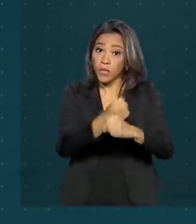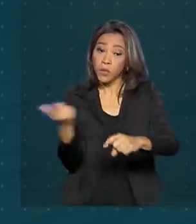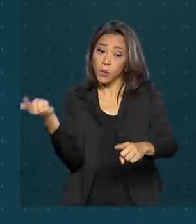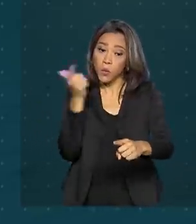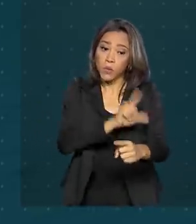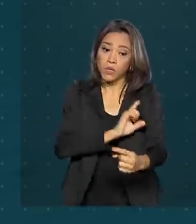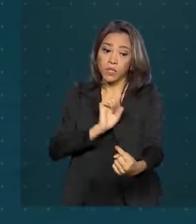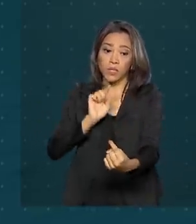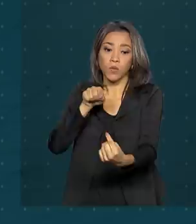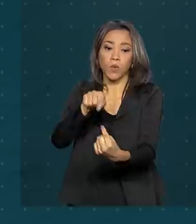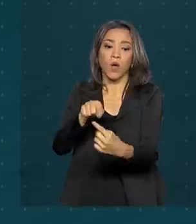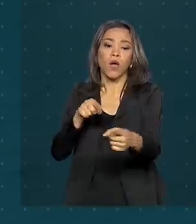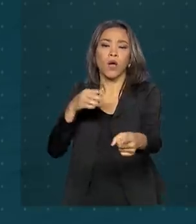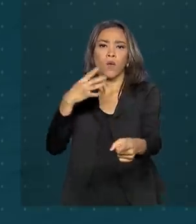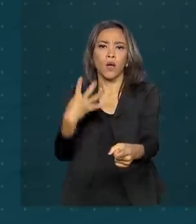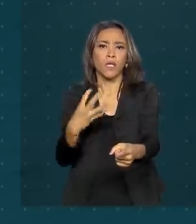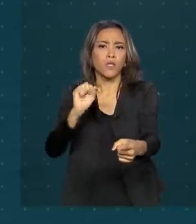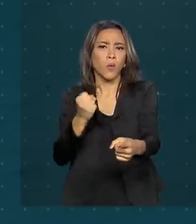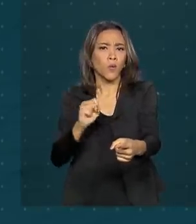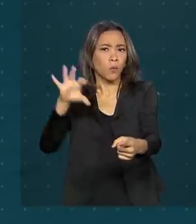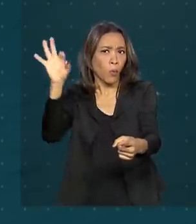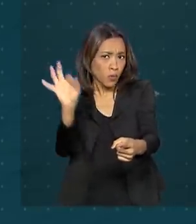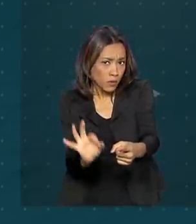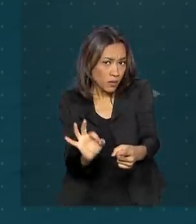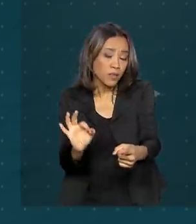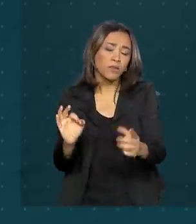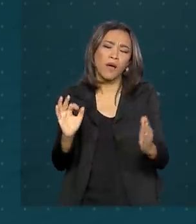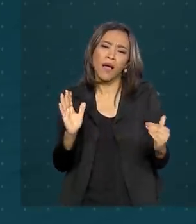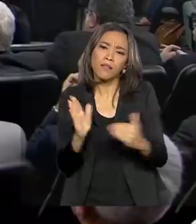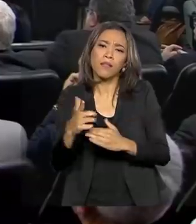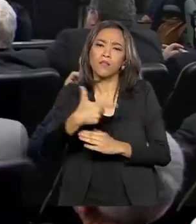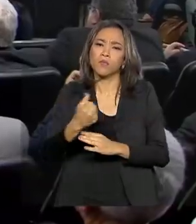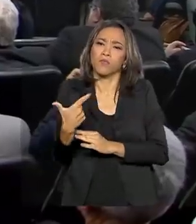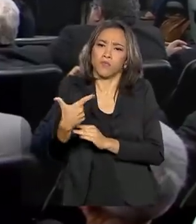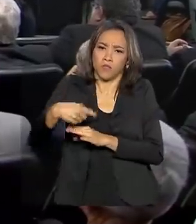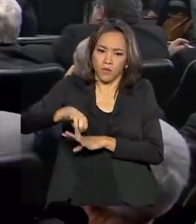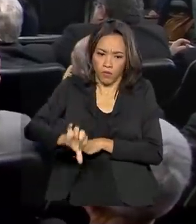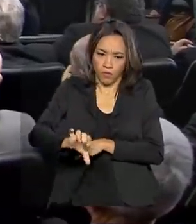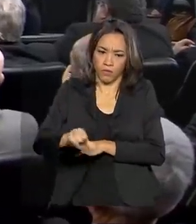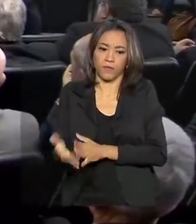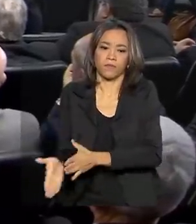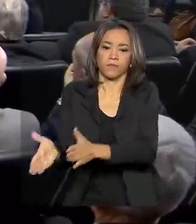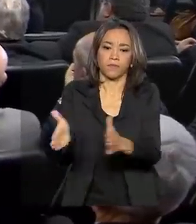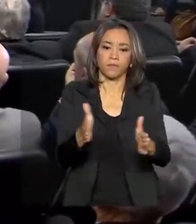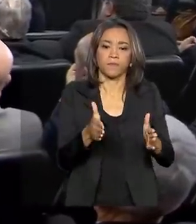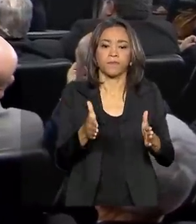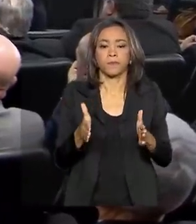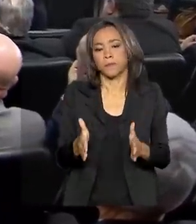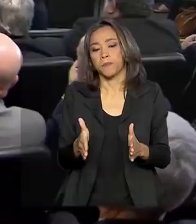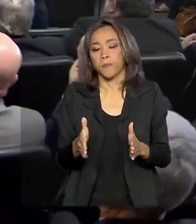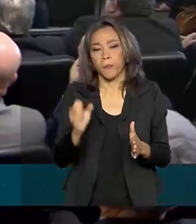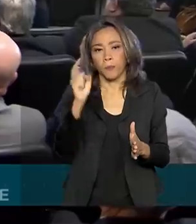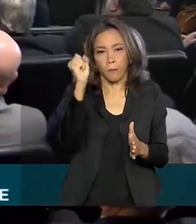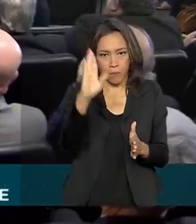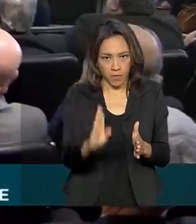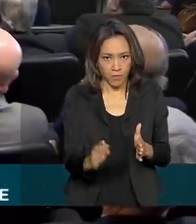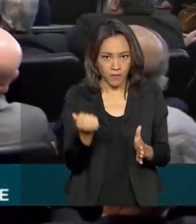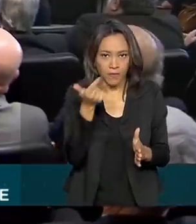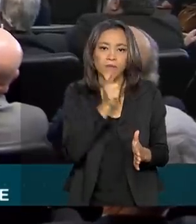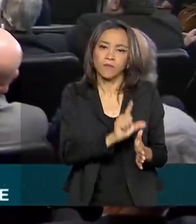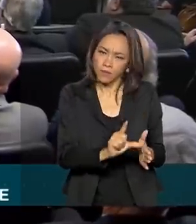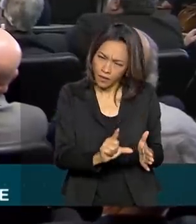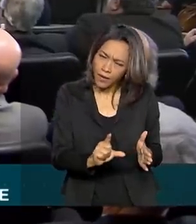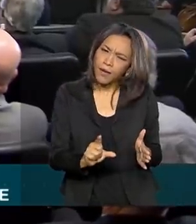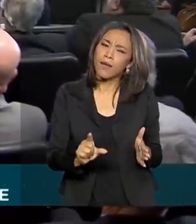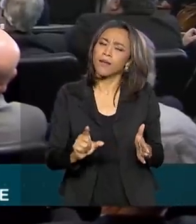48% da matriz energética em 2029. O Brasil consegue tranquilamente